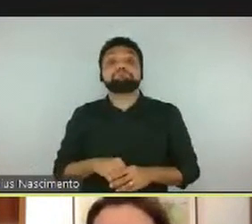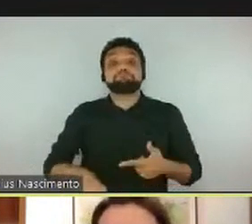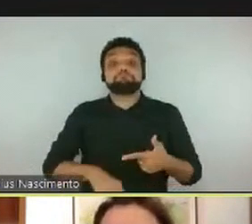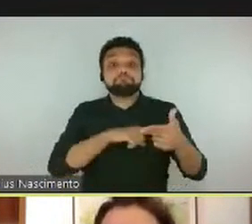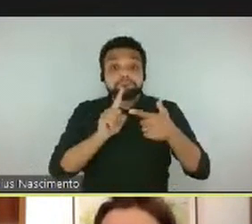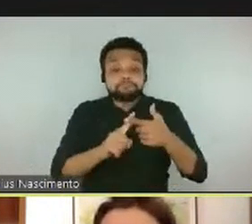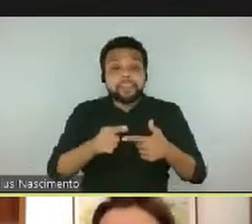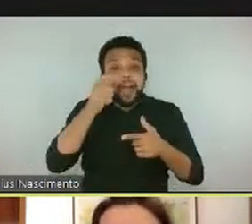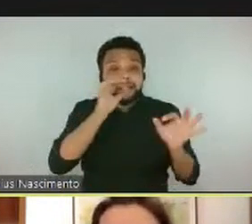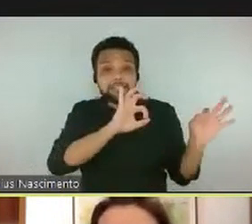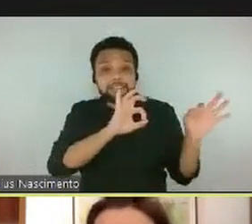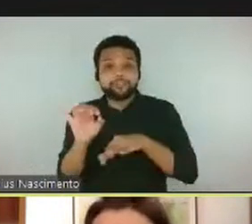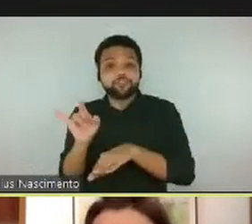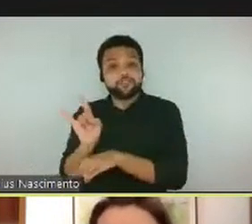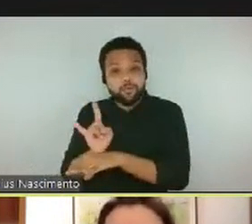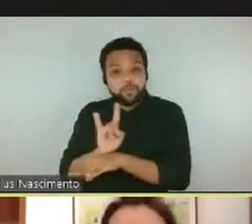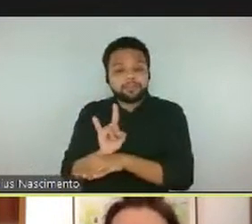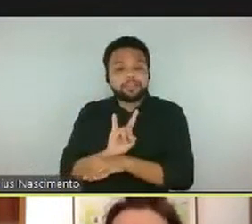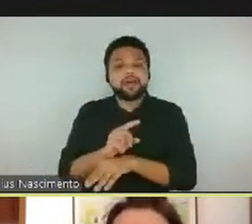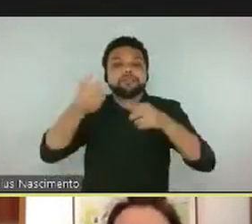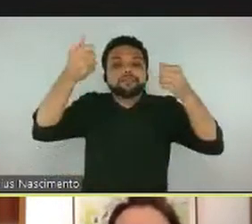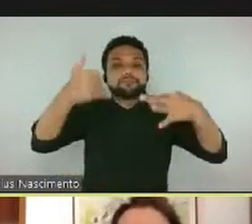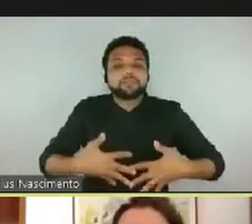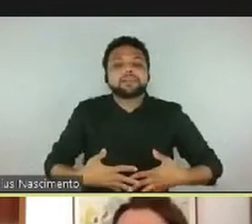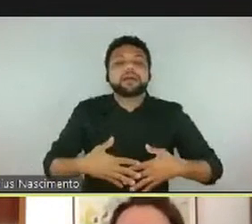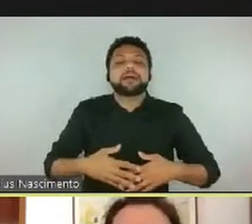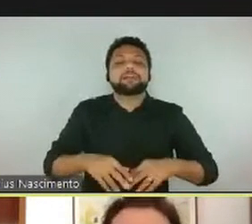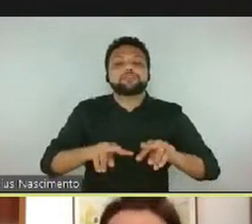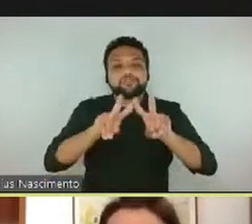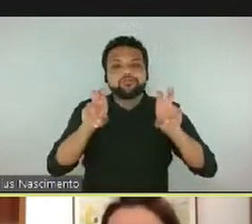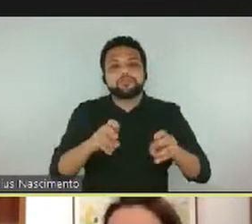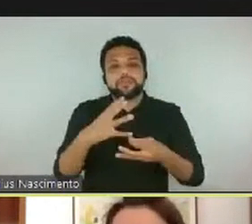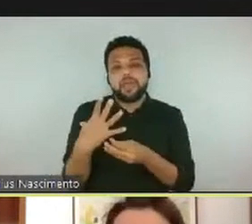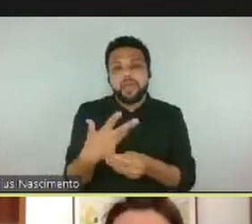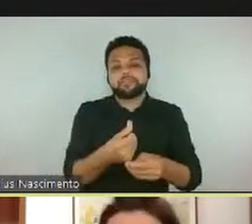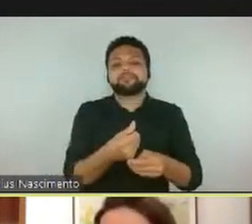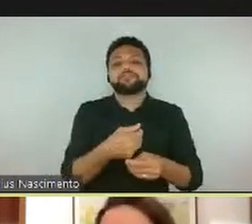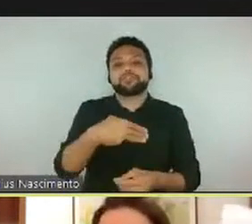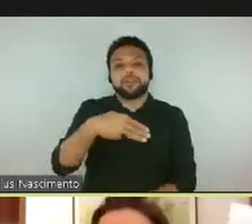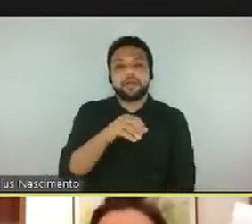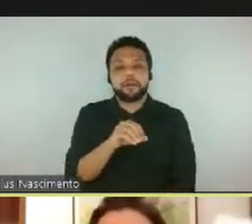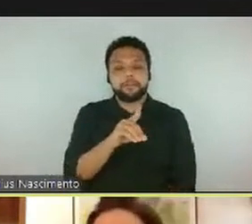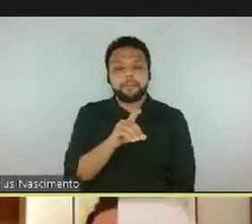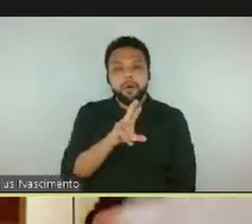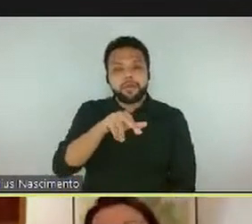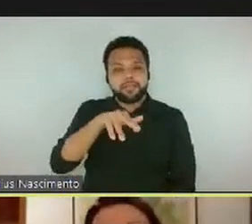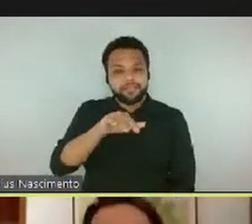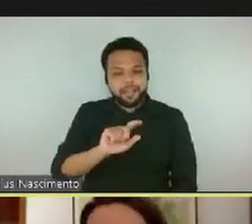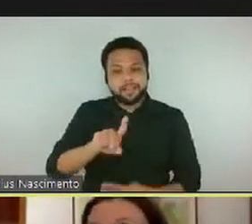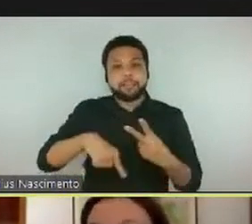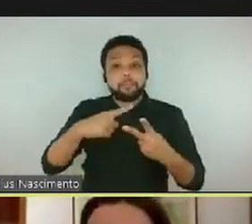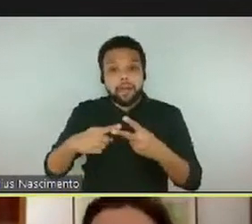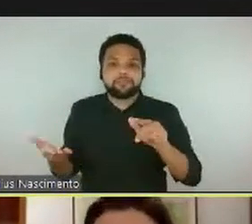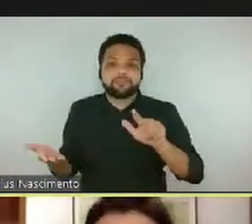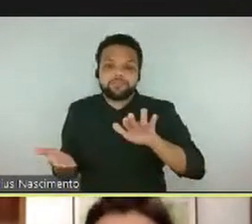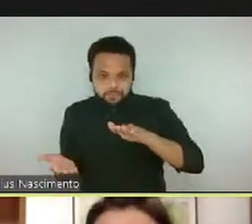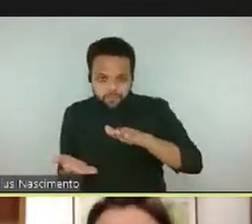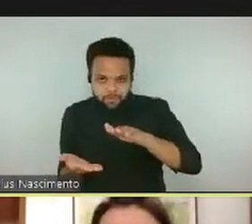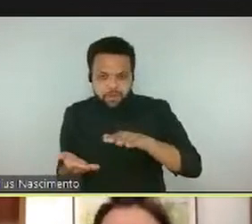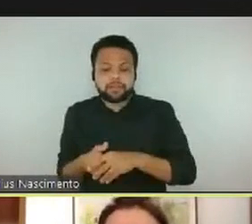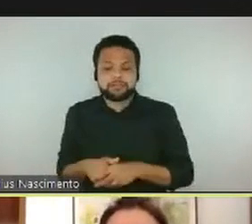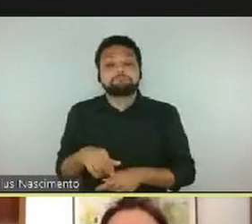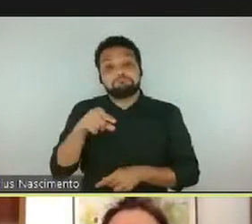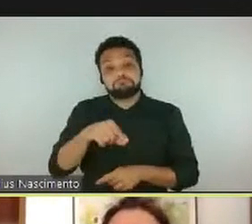conversas sobre arte moderna e contemporânea que serão a todo instante resgatar. Assim, esse será o assunto da